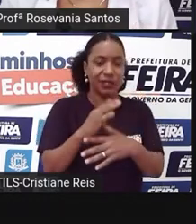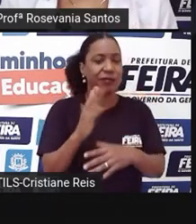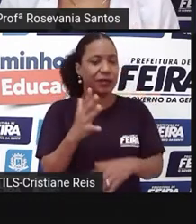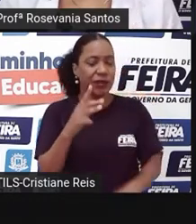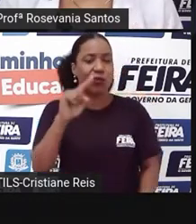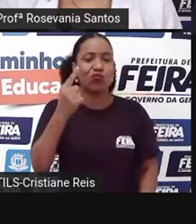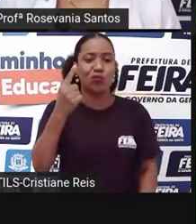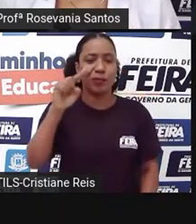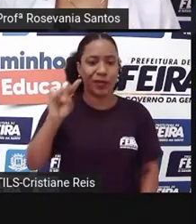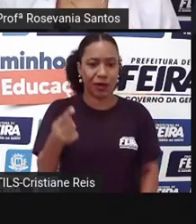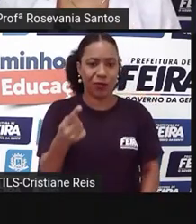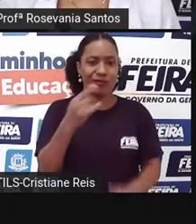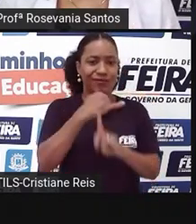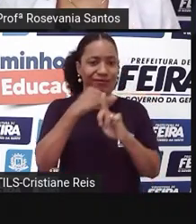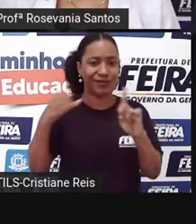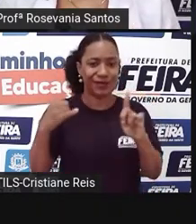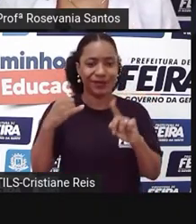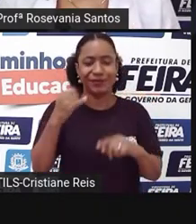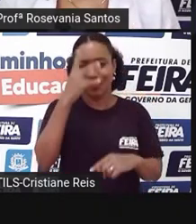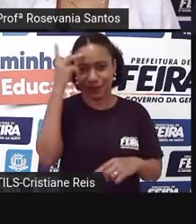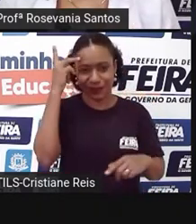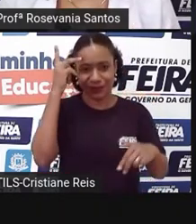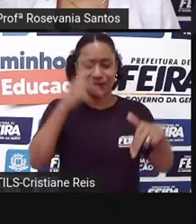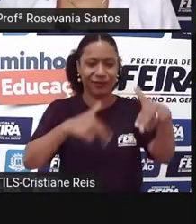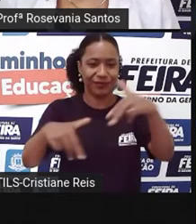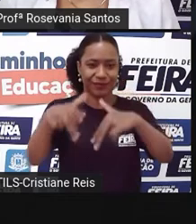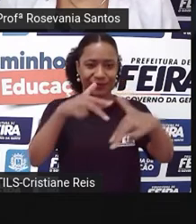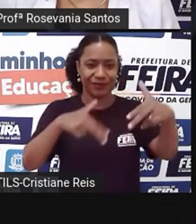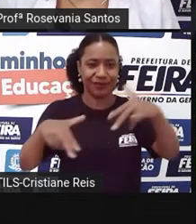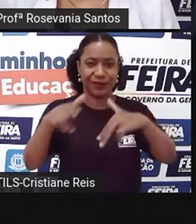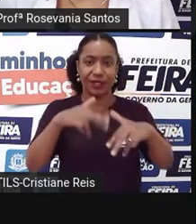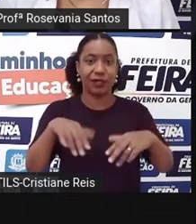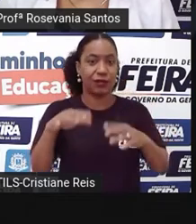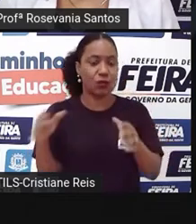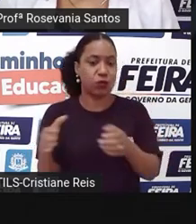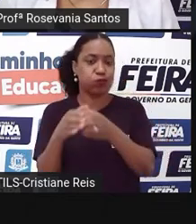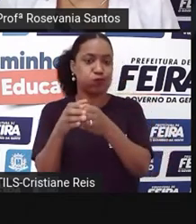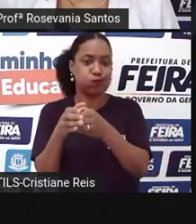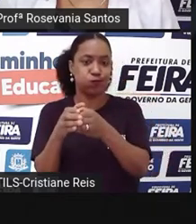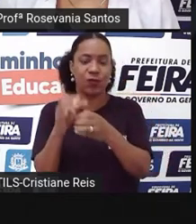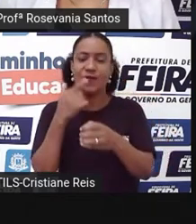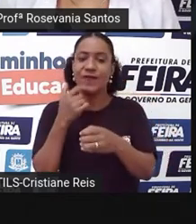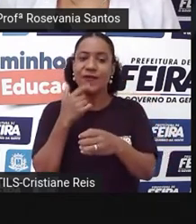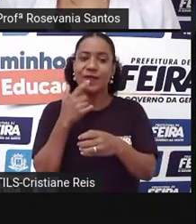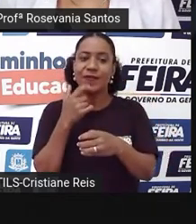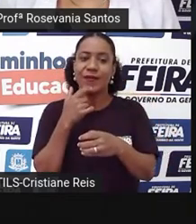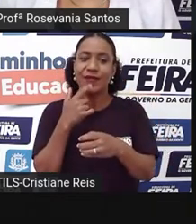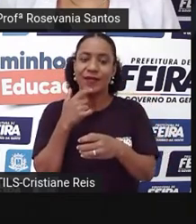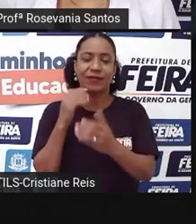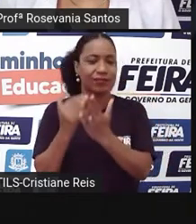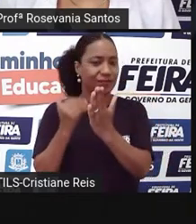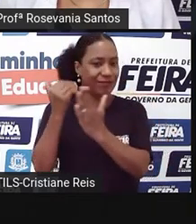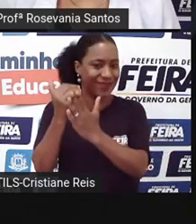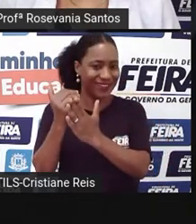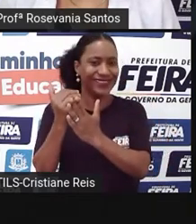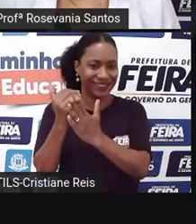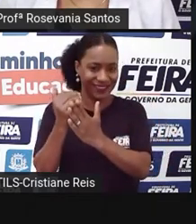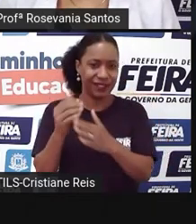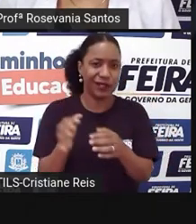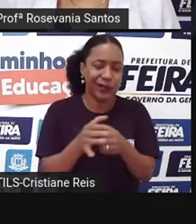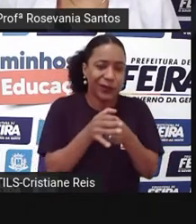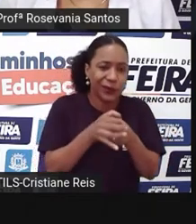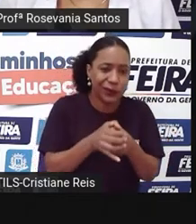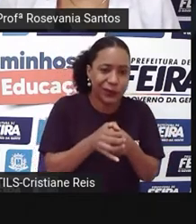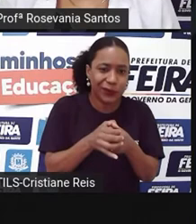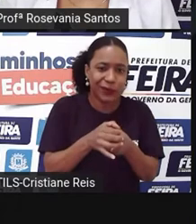habitantes e são essas assim, né, que é representada nessas bolas maiores que vocês estão vendo aqui na legenda. Menor a bolinha, menor a quantidade